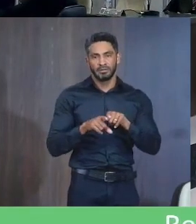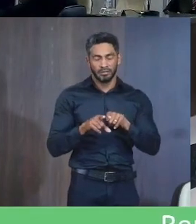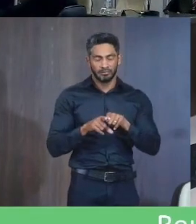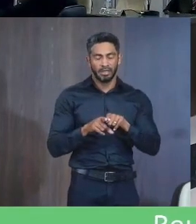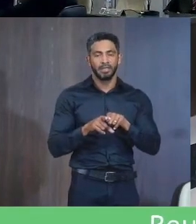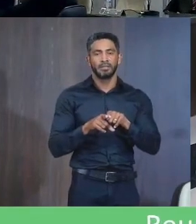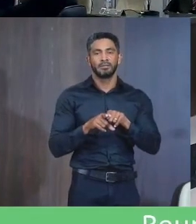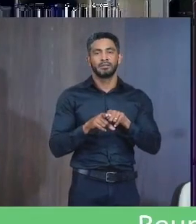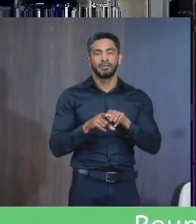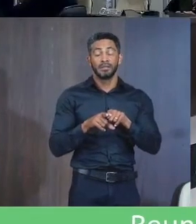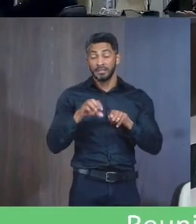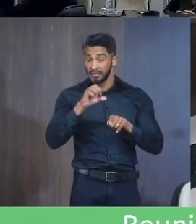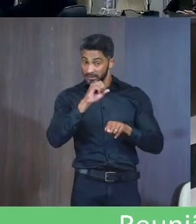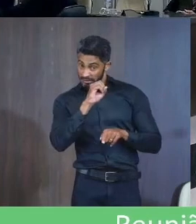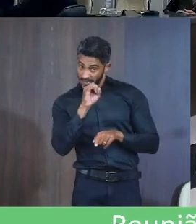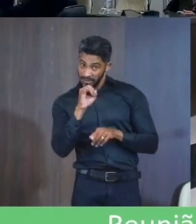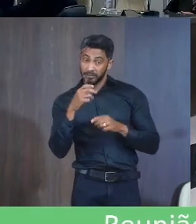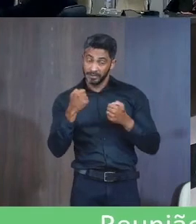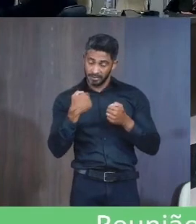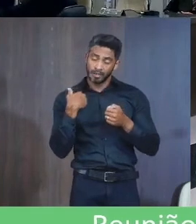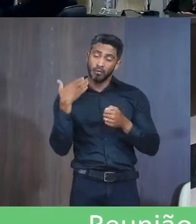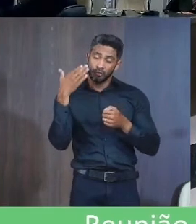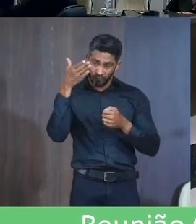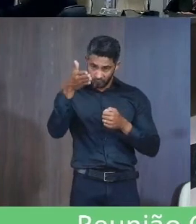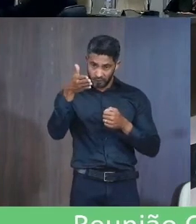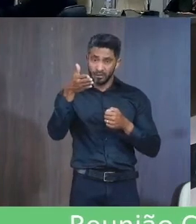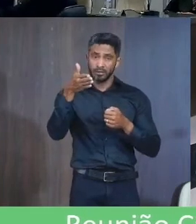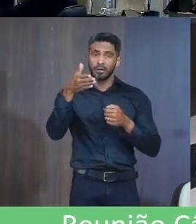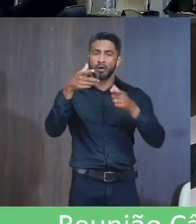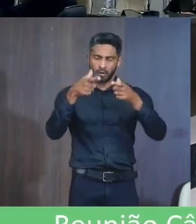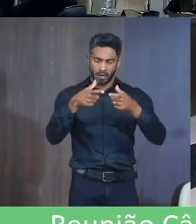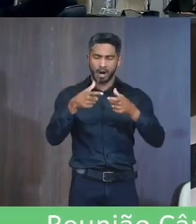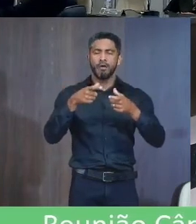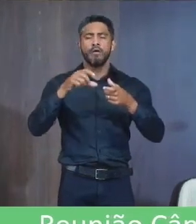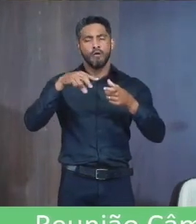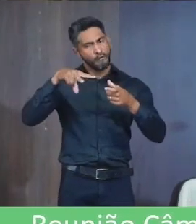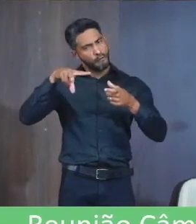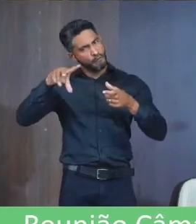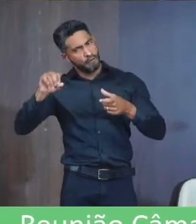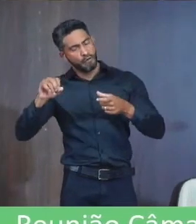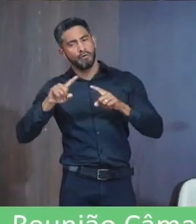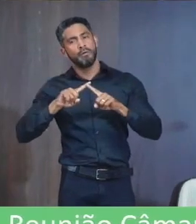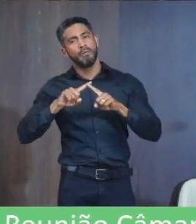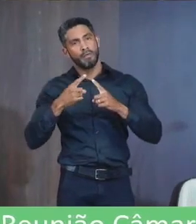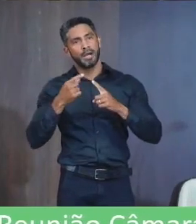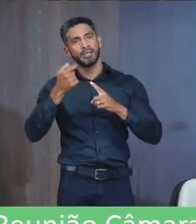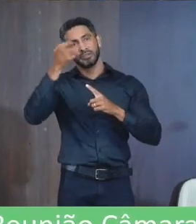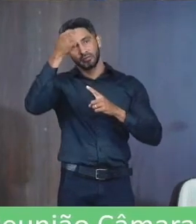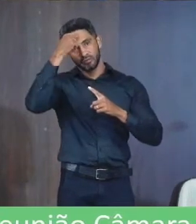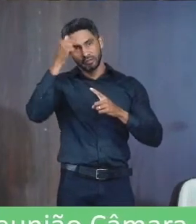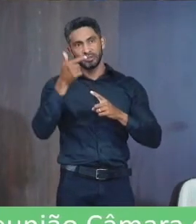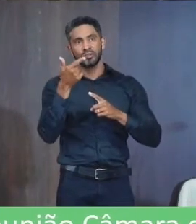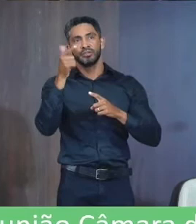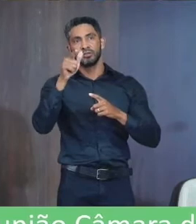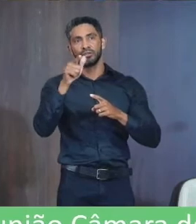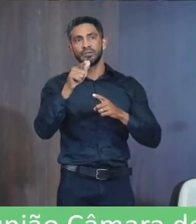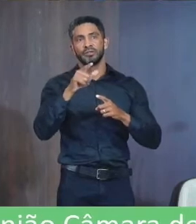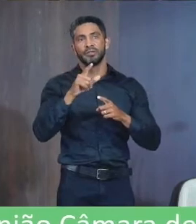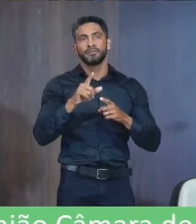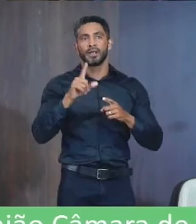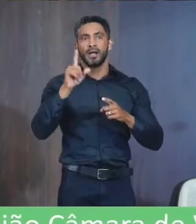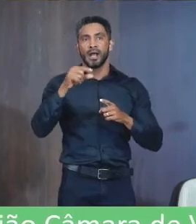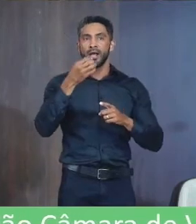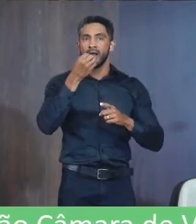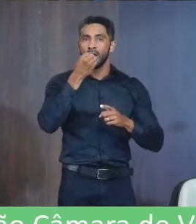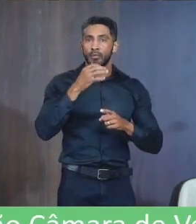hábito A se preciso Ir até o local Mas na ciência De que iremos Ser atendidos sim Isso seria